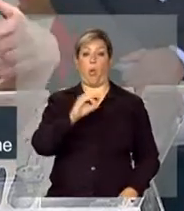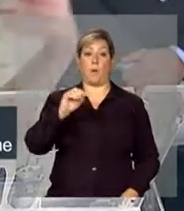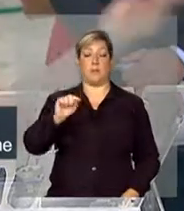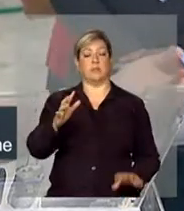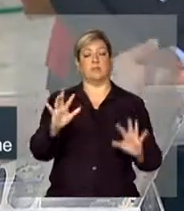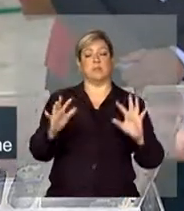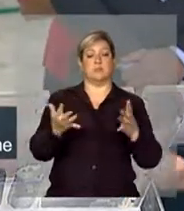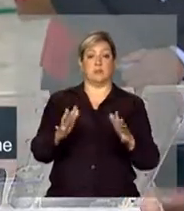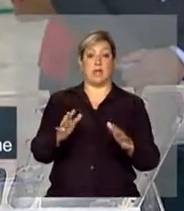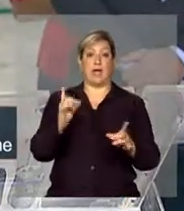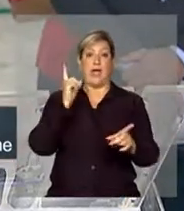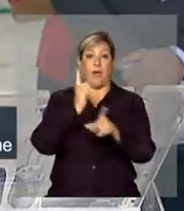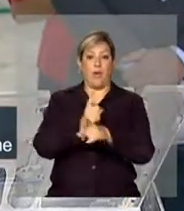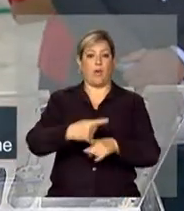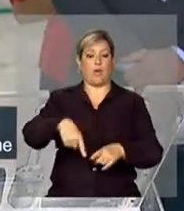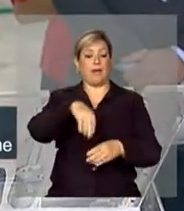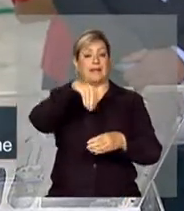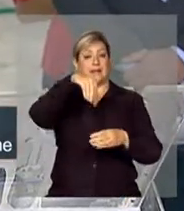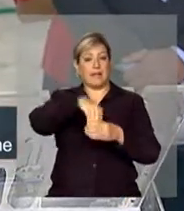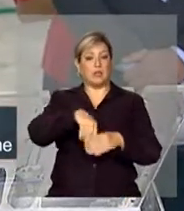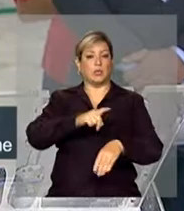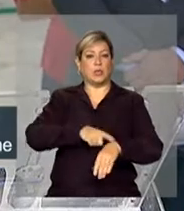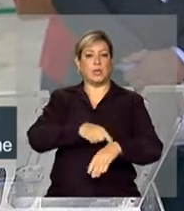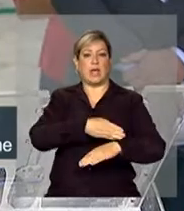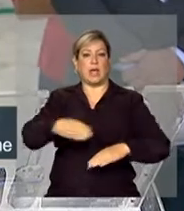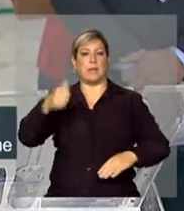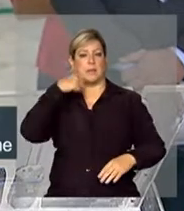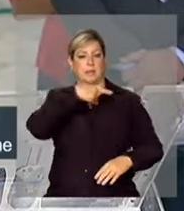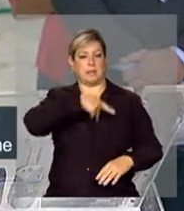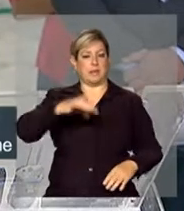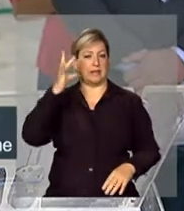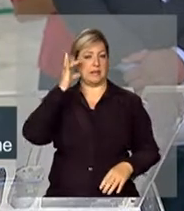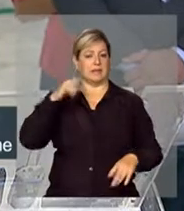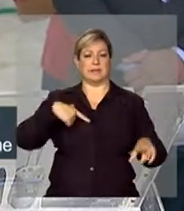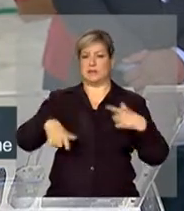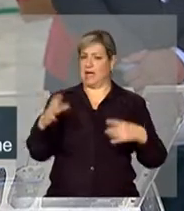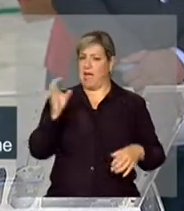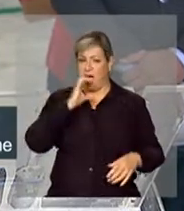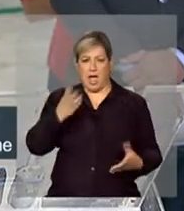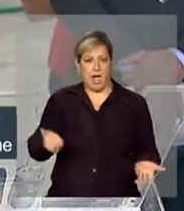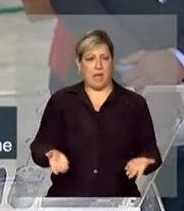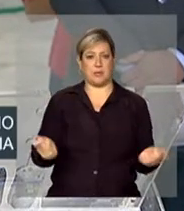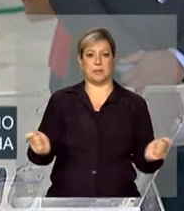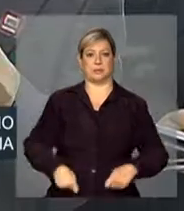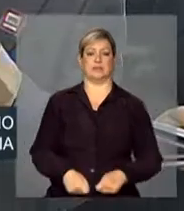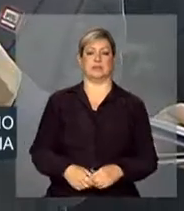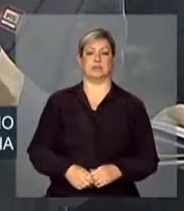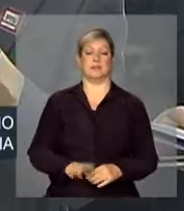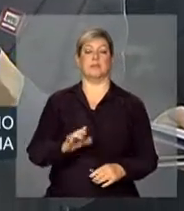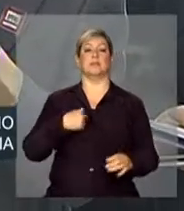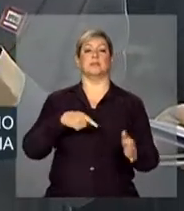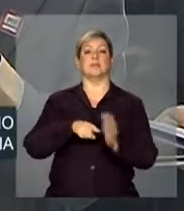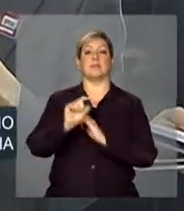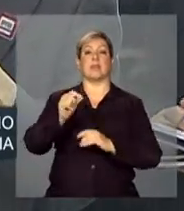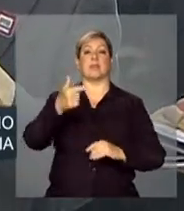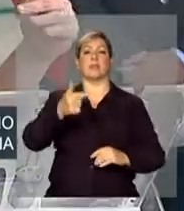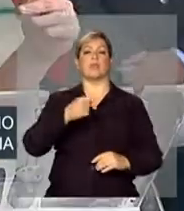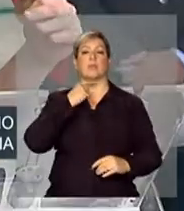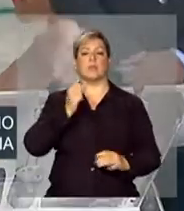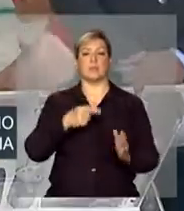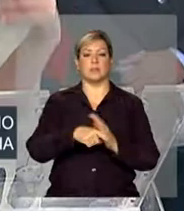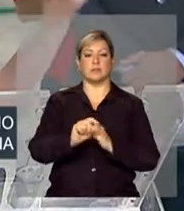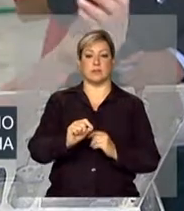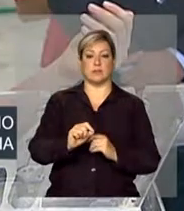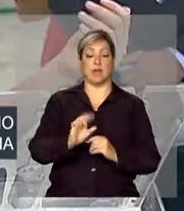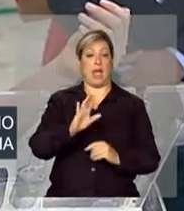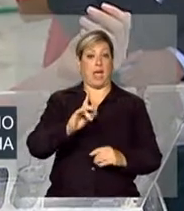Encontrá-las até quando, ministra? Encontrá-las dentro do mandato da presidenta Dilma, o mais rápido possível. A minha segunda dúvida é o seguinte. Encontrando-as,